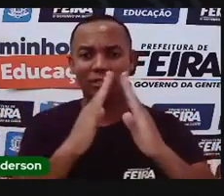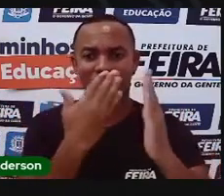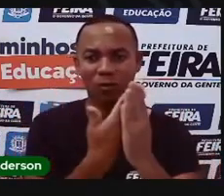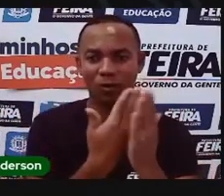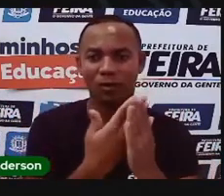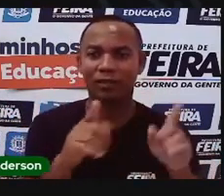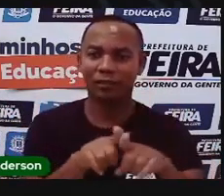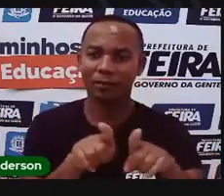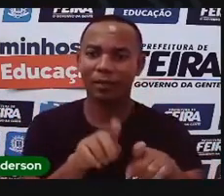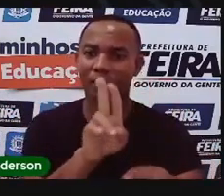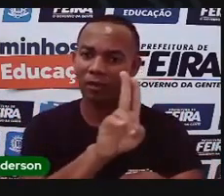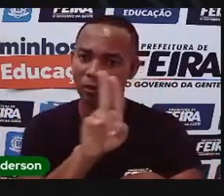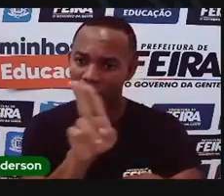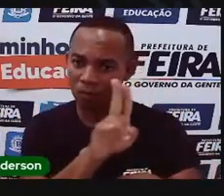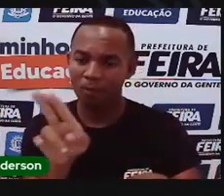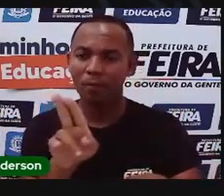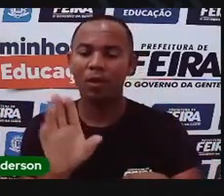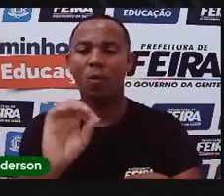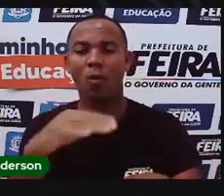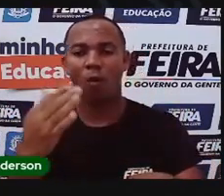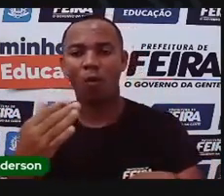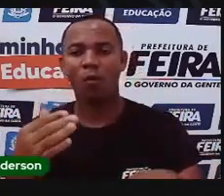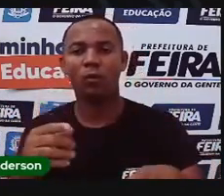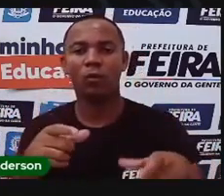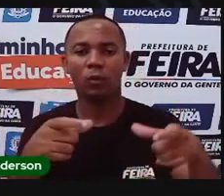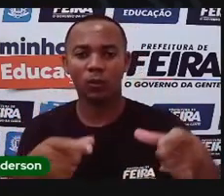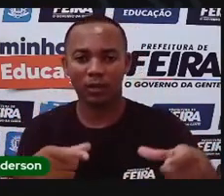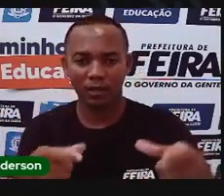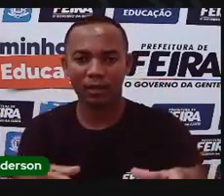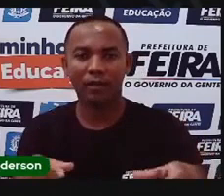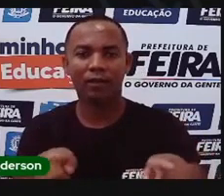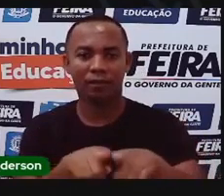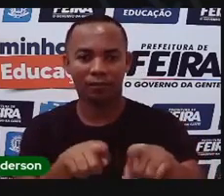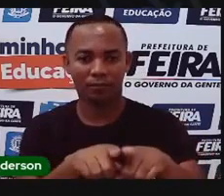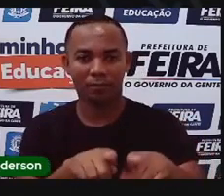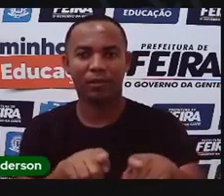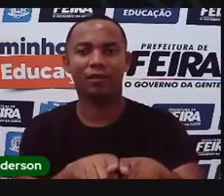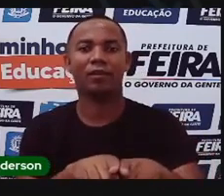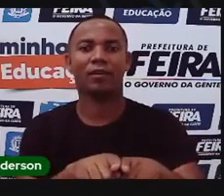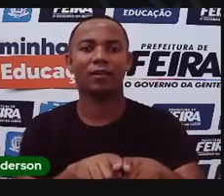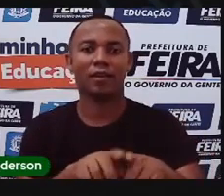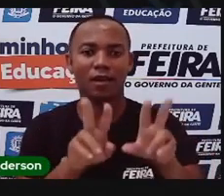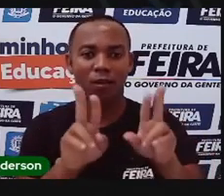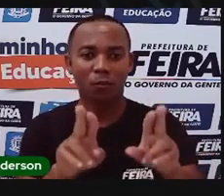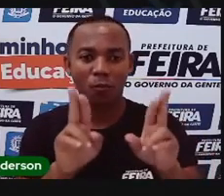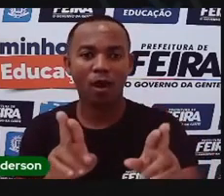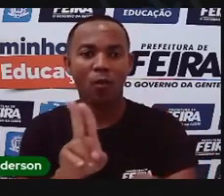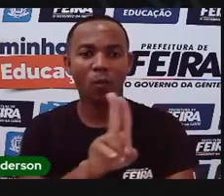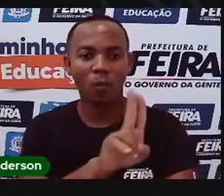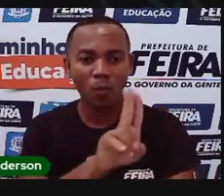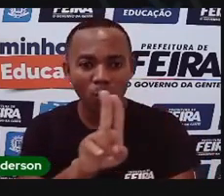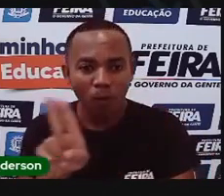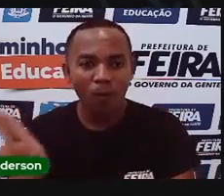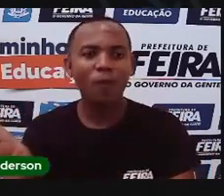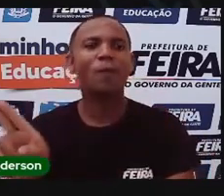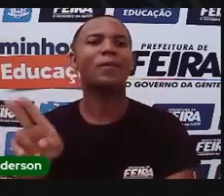que temos na cidade, que o nome é Maria Quitéria. Existem alguns alunos aí da rede que moram no distrito de